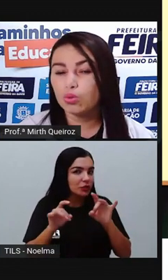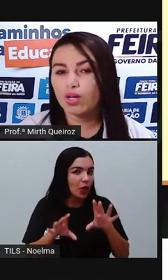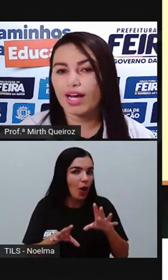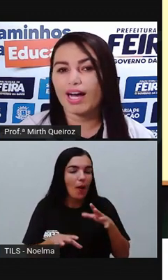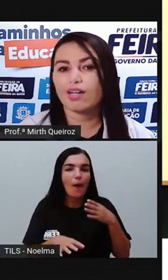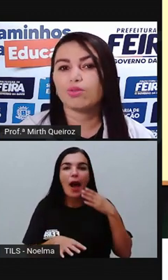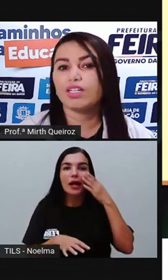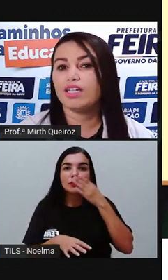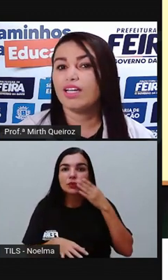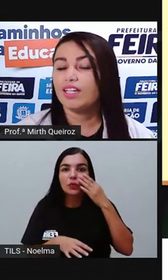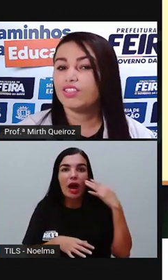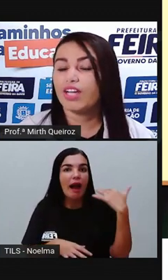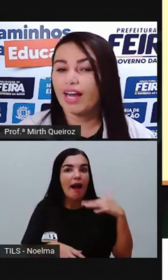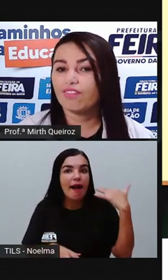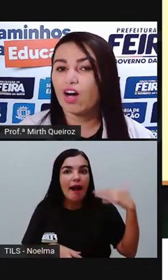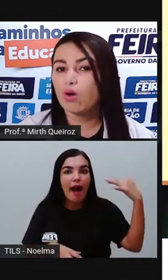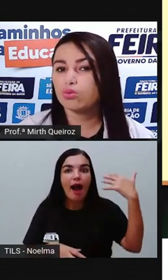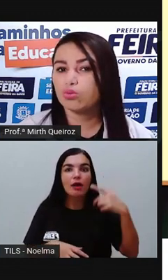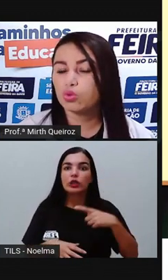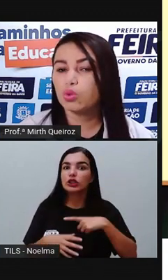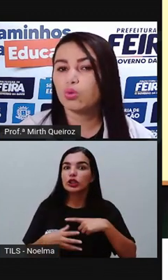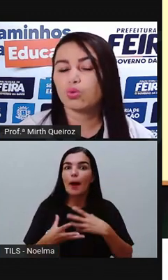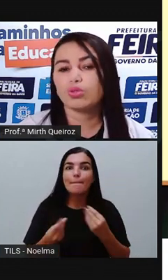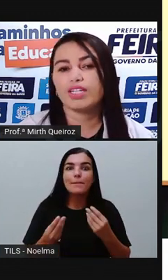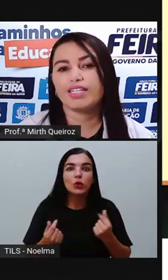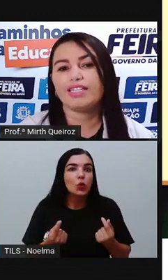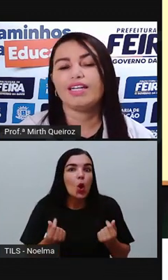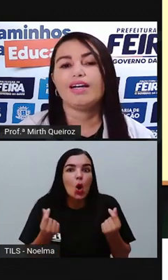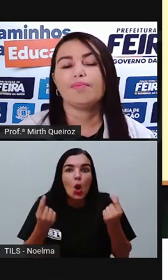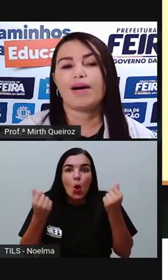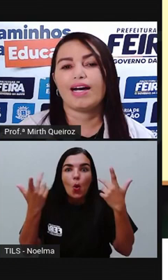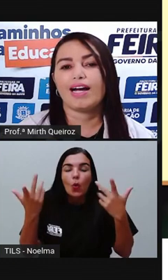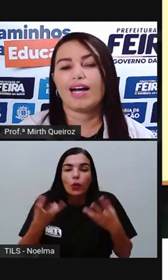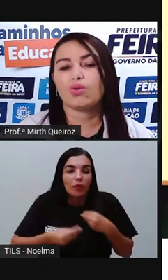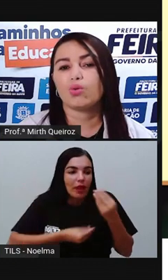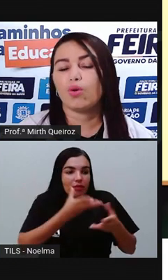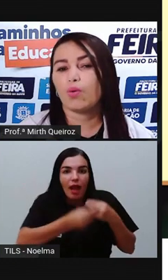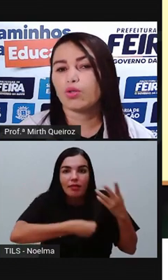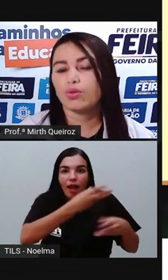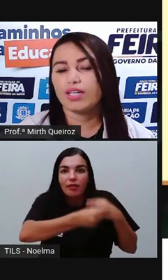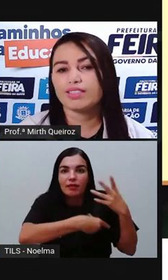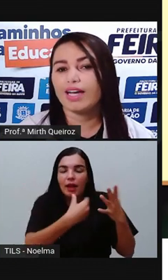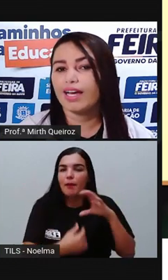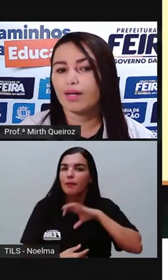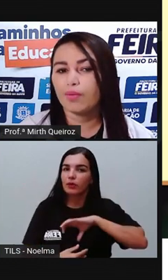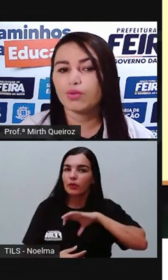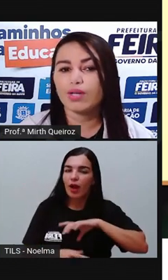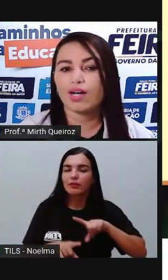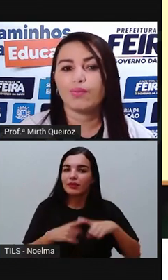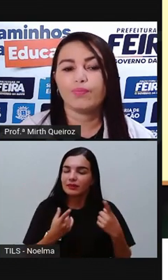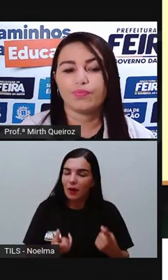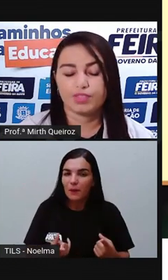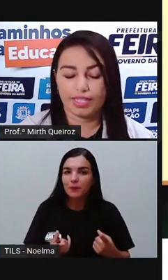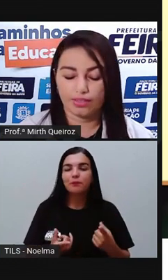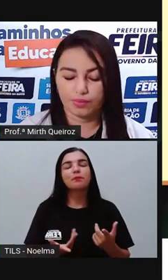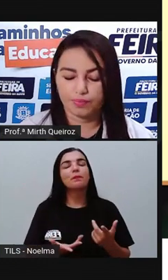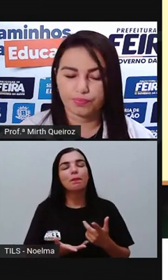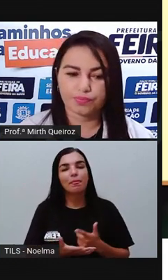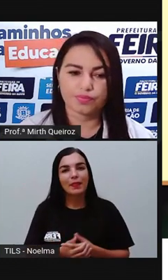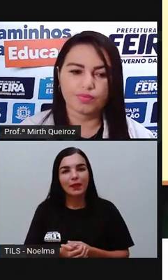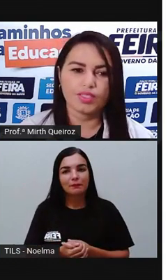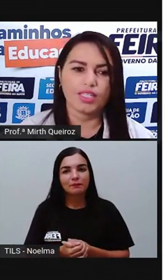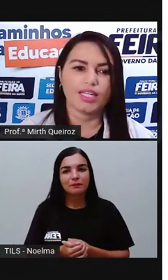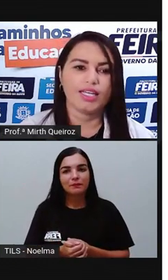muito caro, que gerava altos lucros aí para a coroa portuguesa, era Portugal, certo?